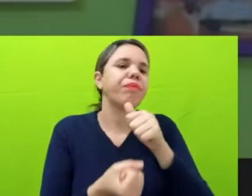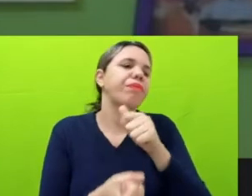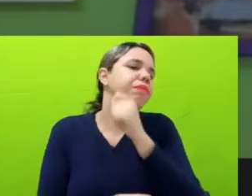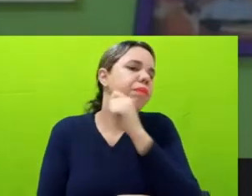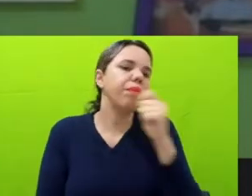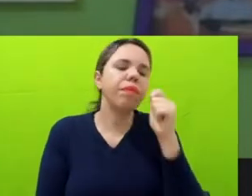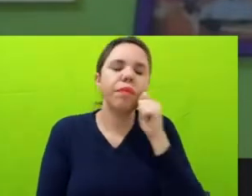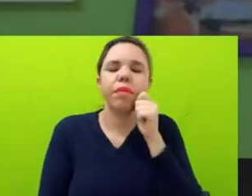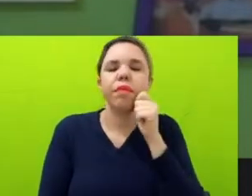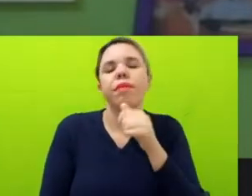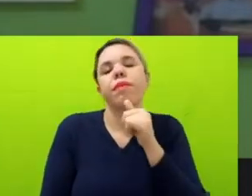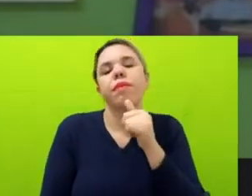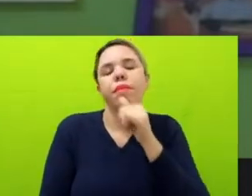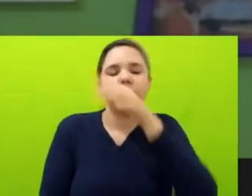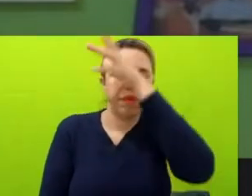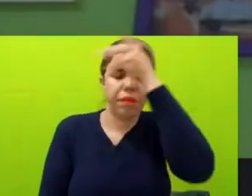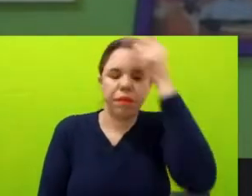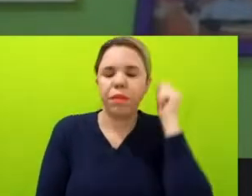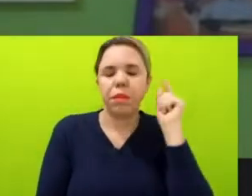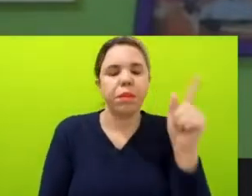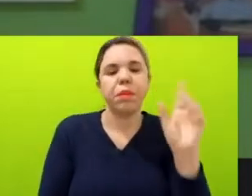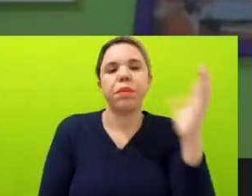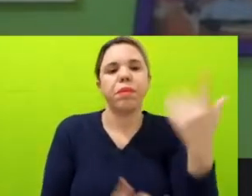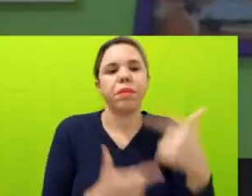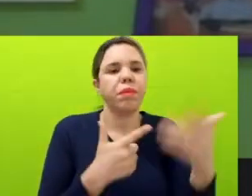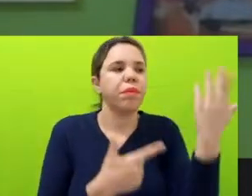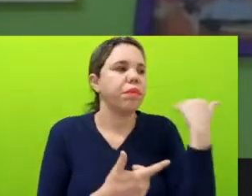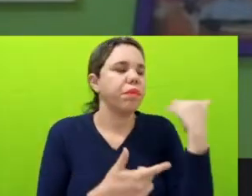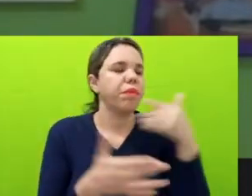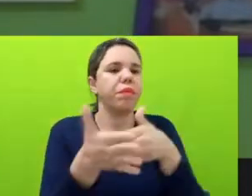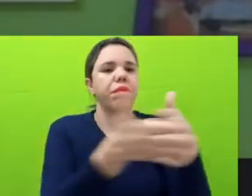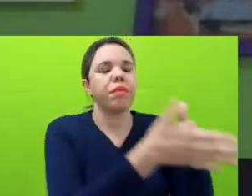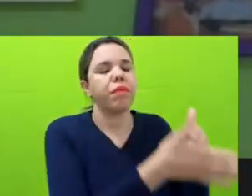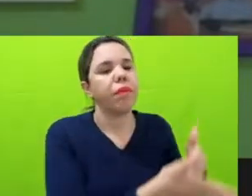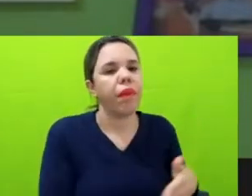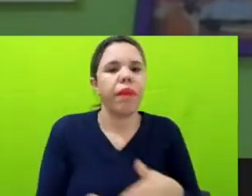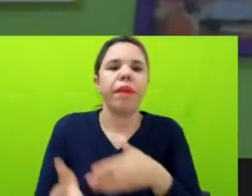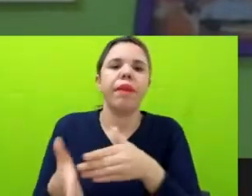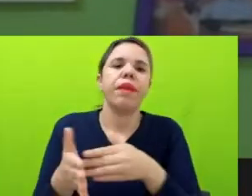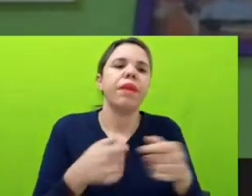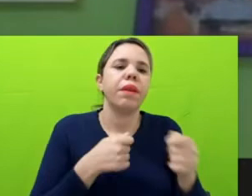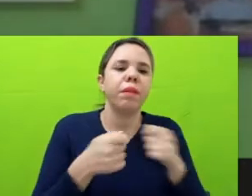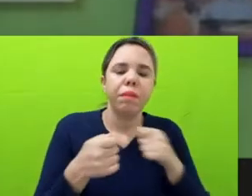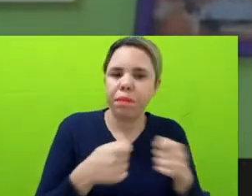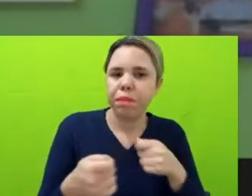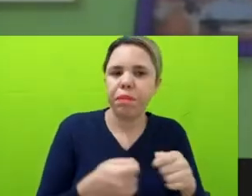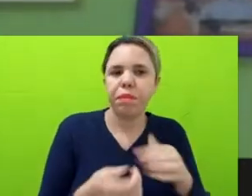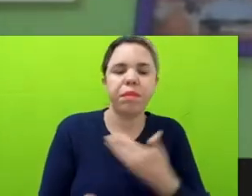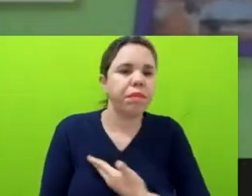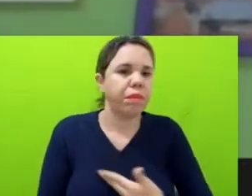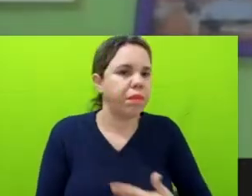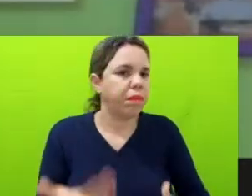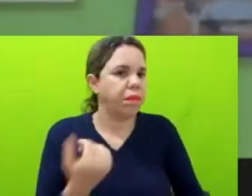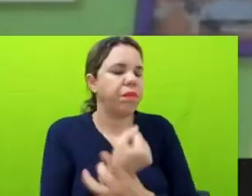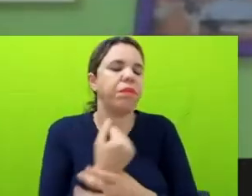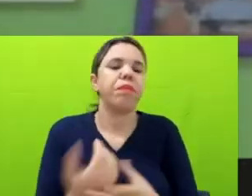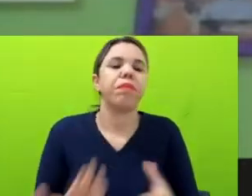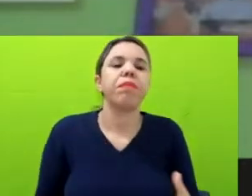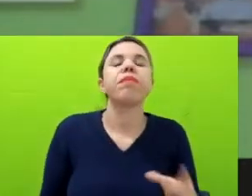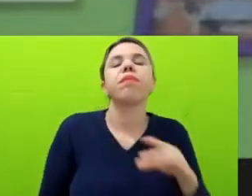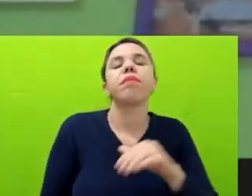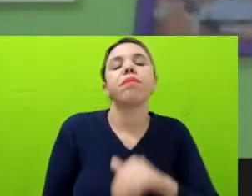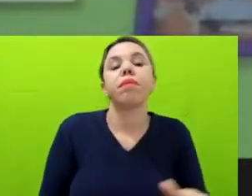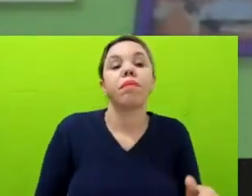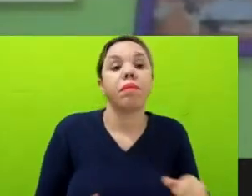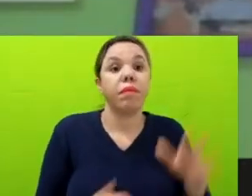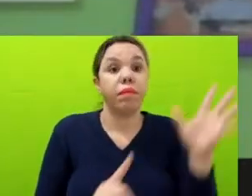caso, nós tivemos vários embates com assessoria de imprensa da Secretaria de Segurança Pública, até agressões eu sofri, inclusive, de um assessor de